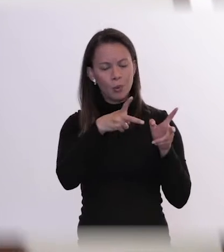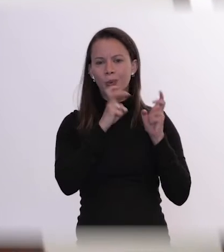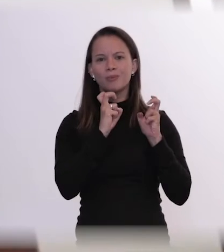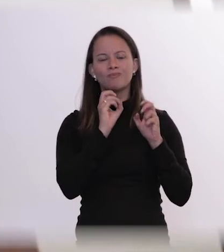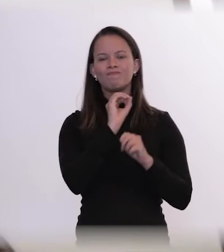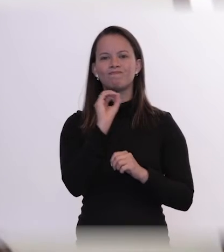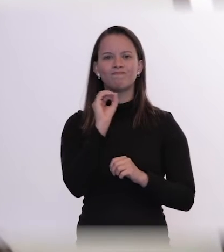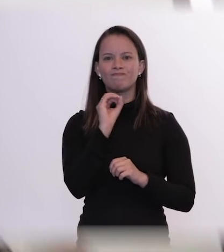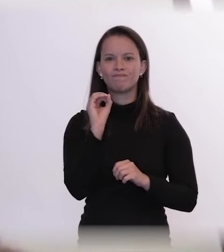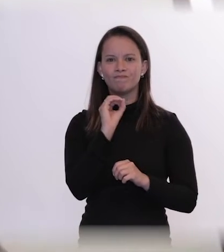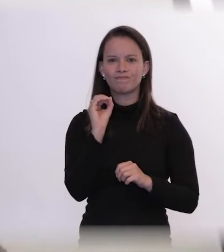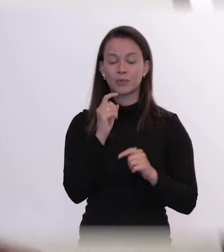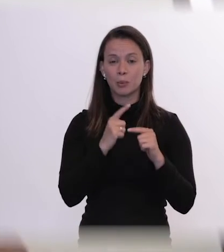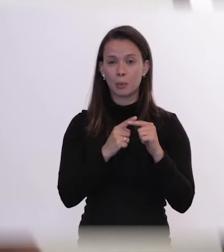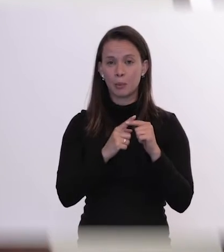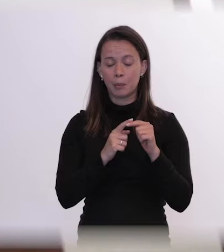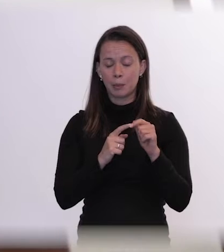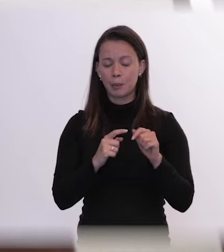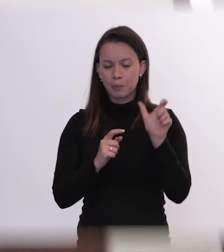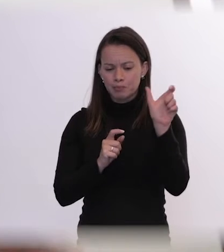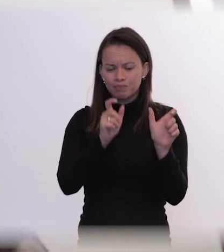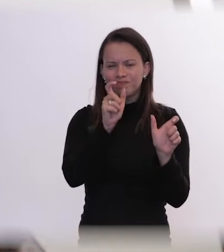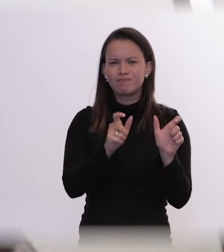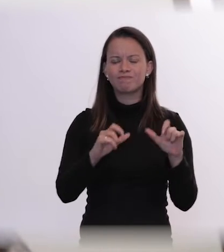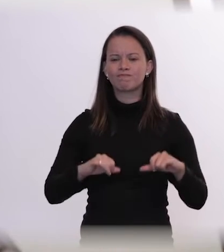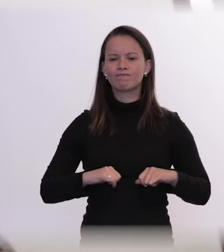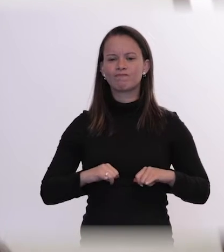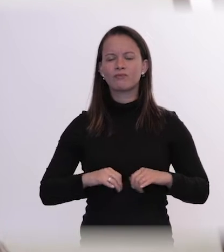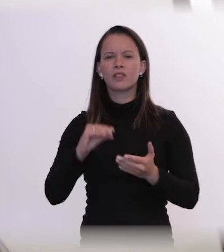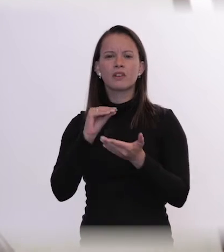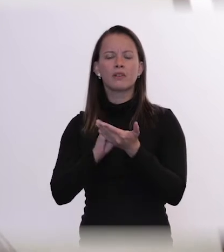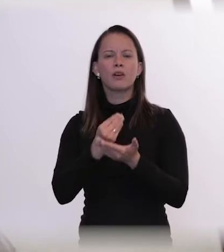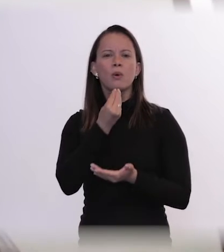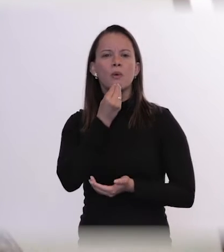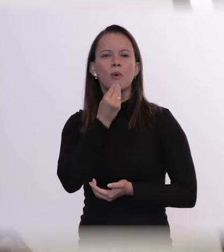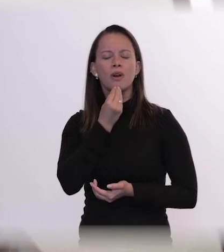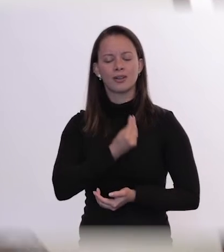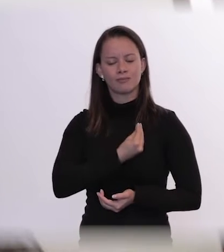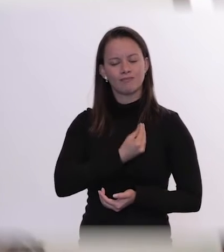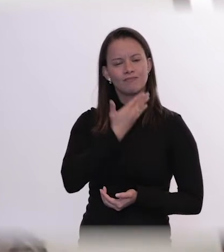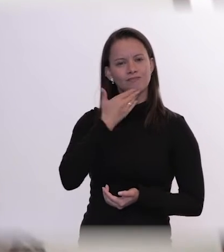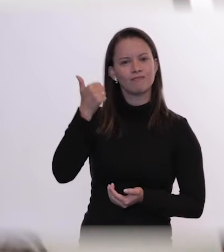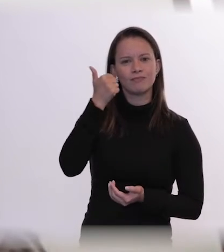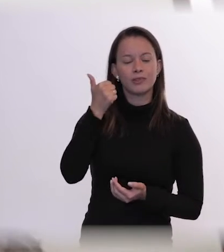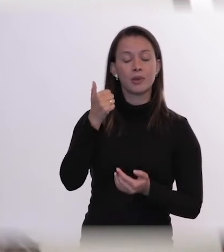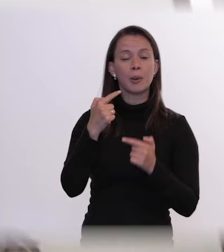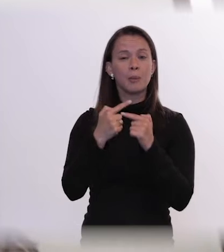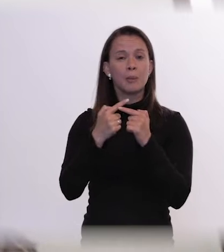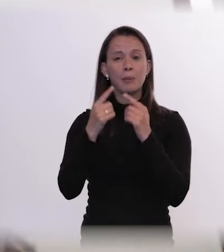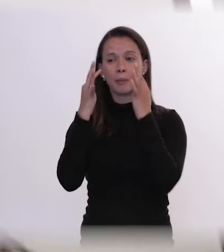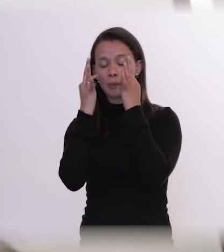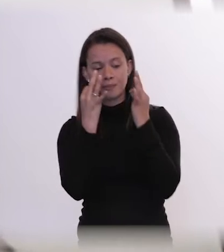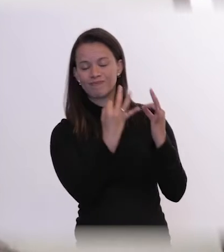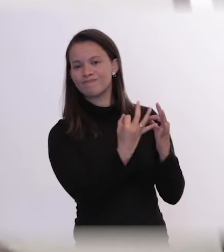oportunidades de políticas públicas deles, eles clamam por oportunidade de vida, por oportunidade de ouvi-los, escutá